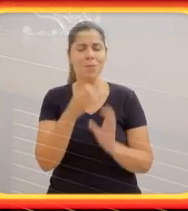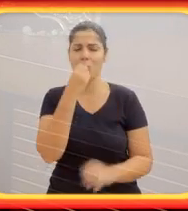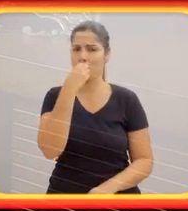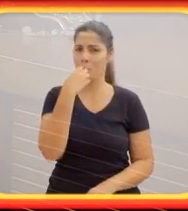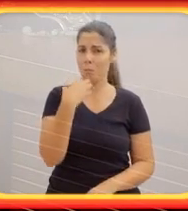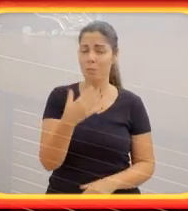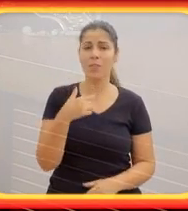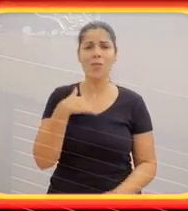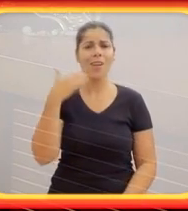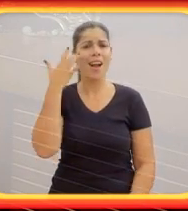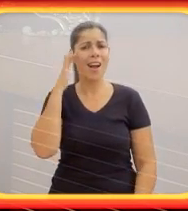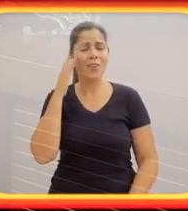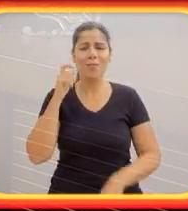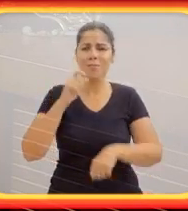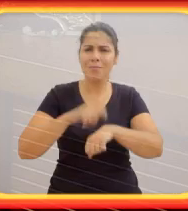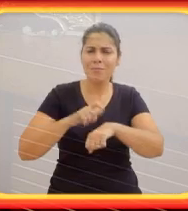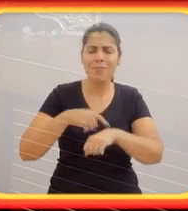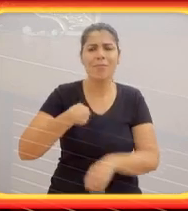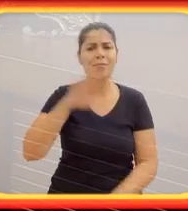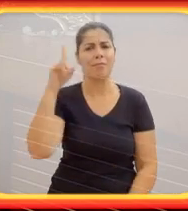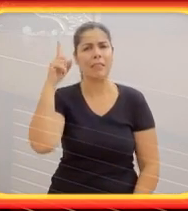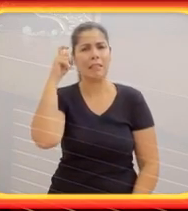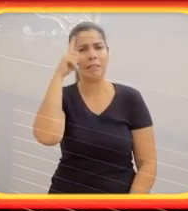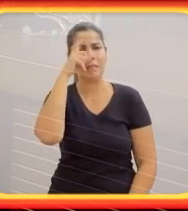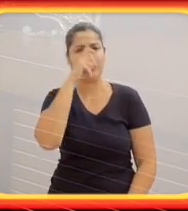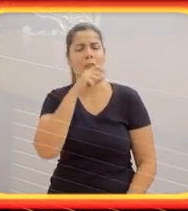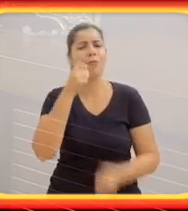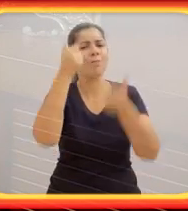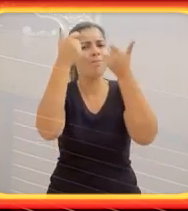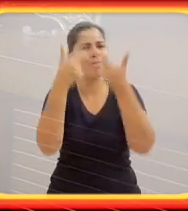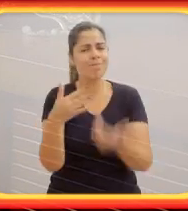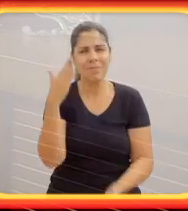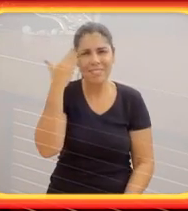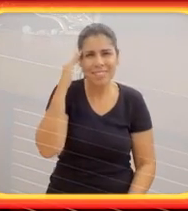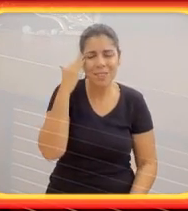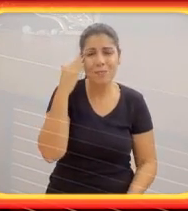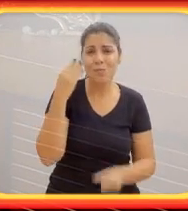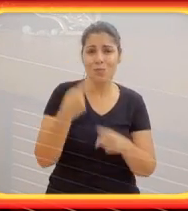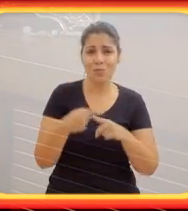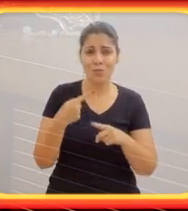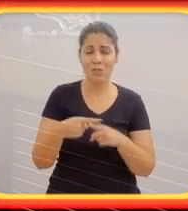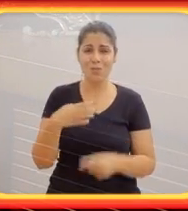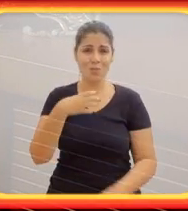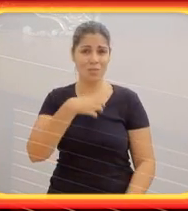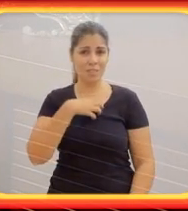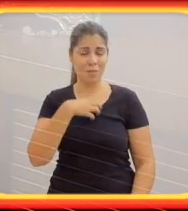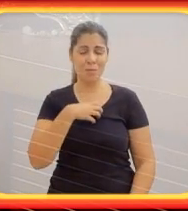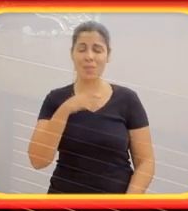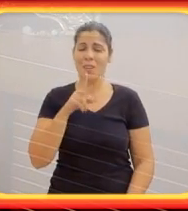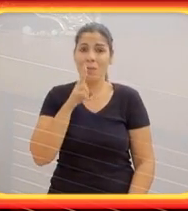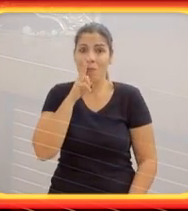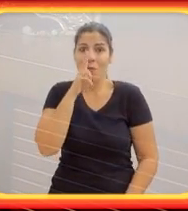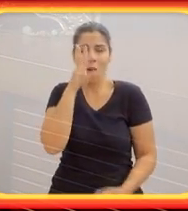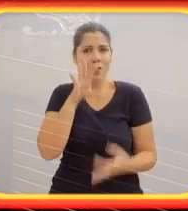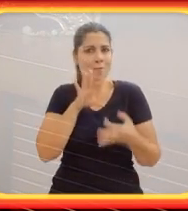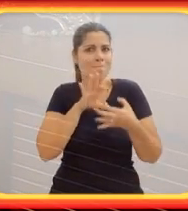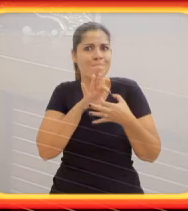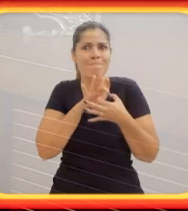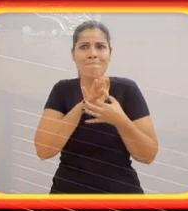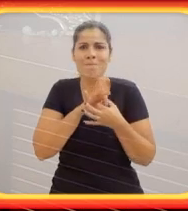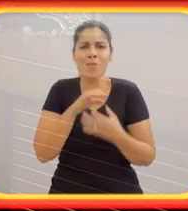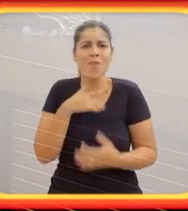mas muito bom. Amamentei durante nove meses. Foi uma coisa, assim, muito forte, muito boa.